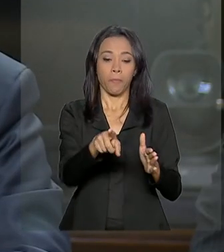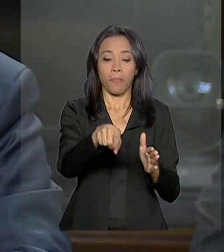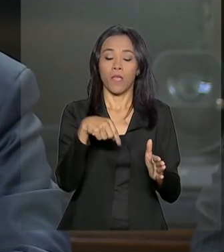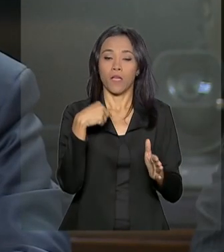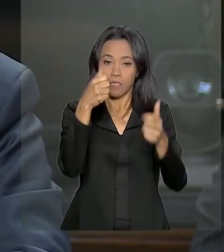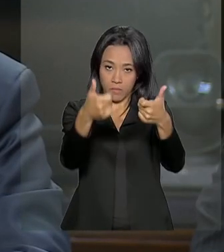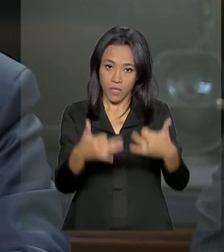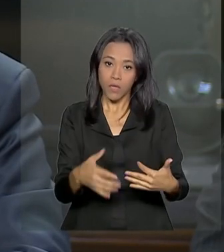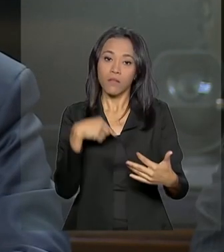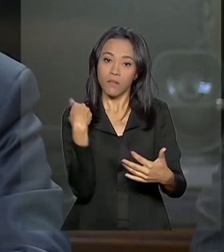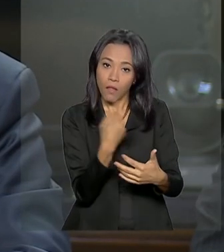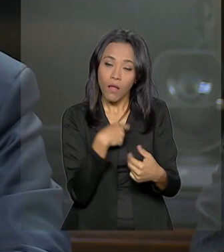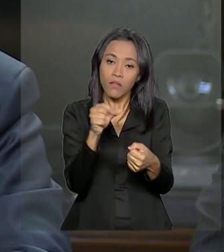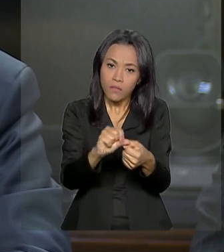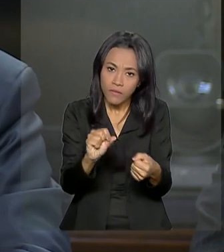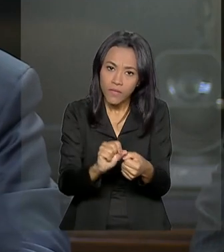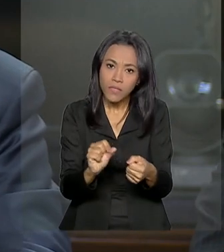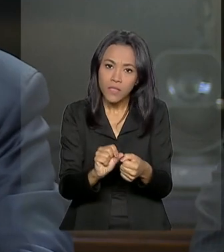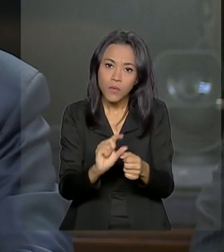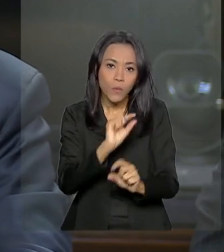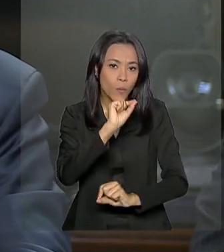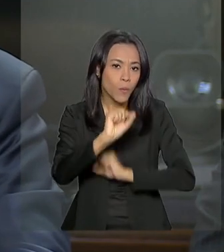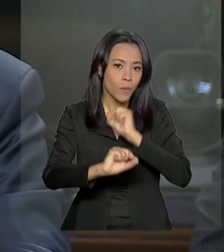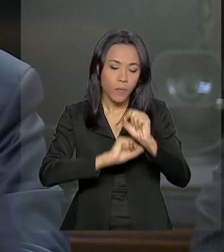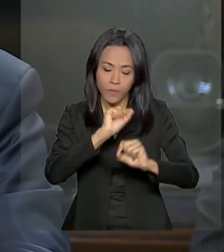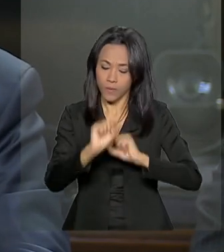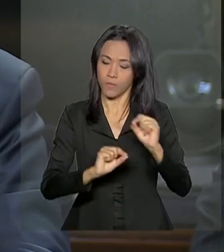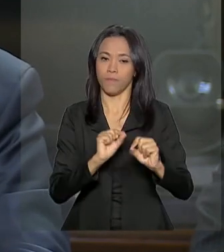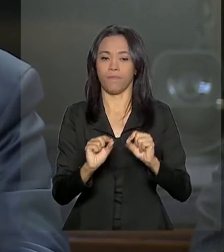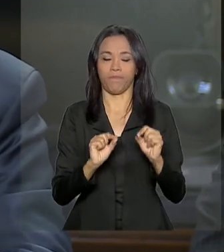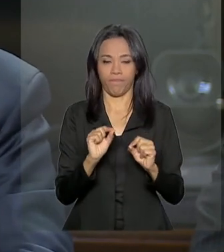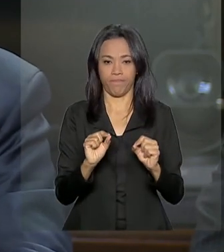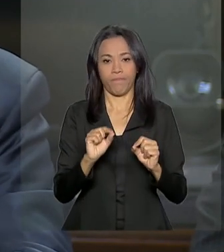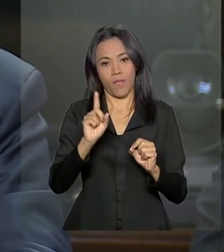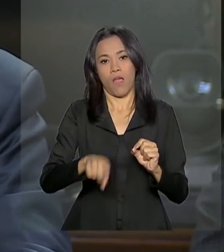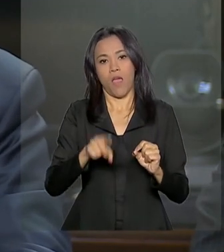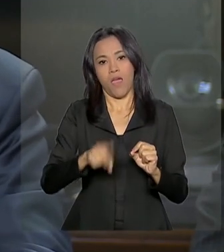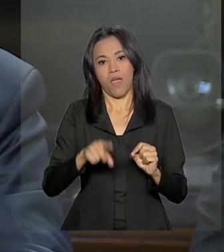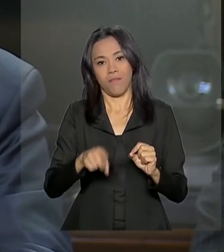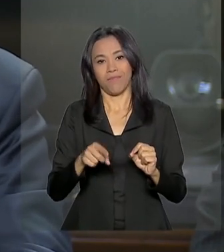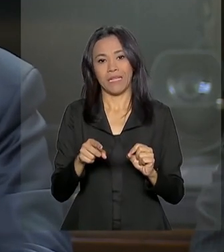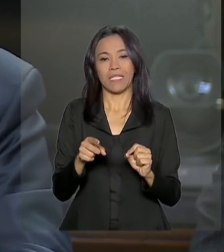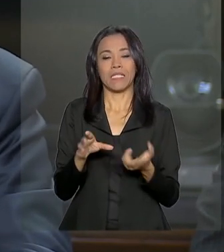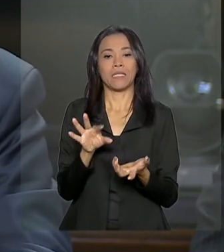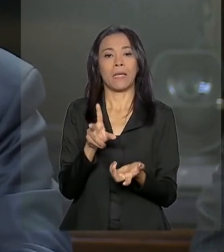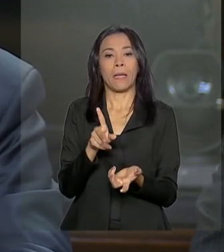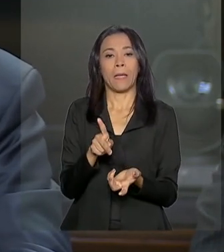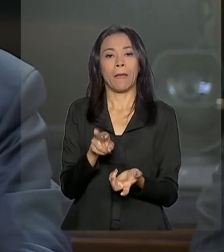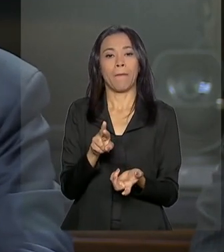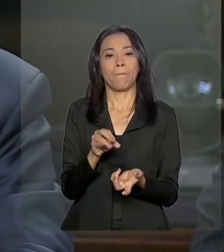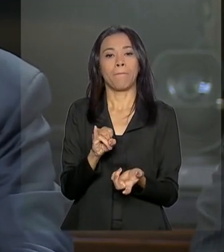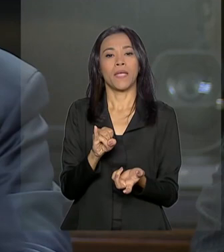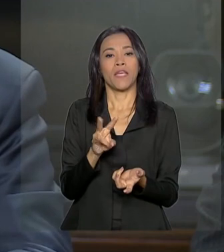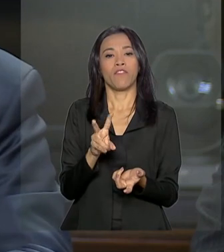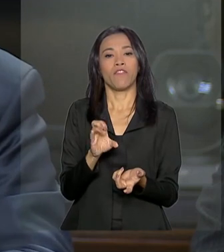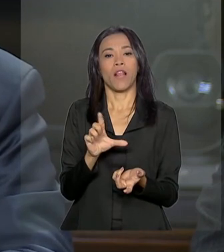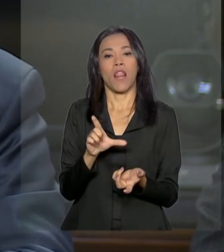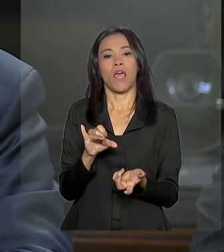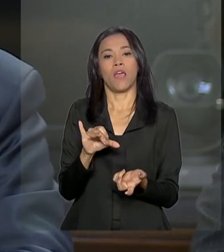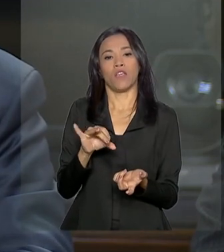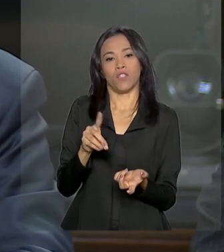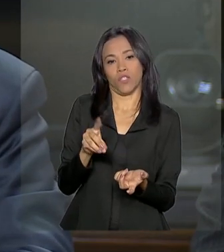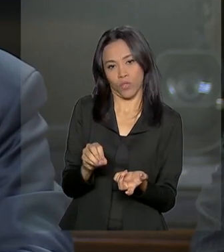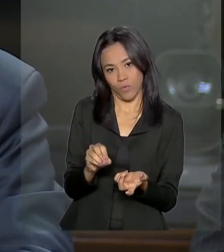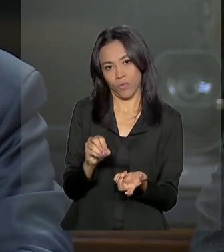é justamente remover esses privilégios. Vamos reduzir esse